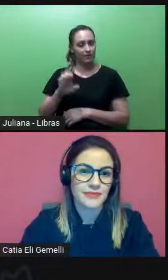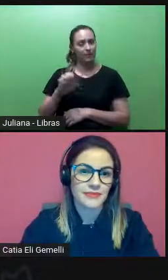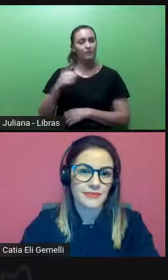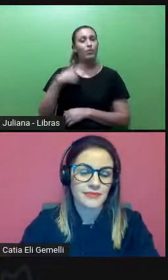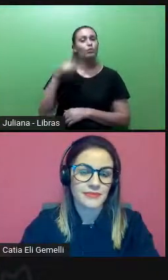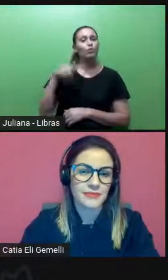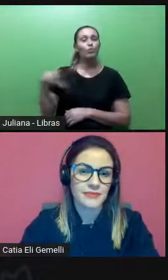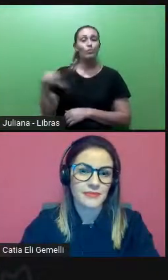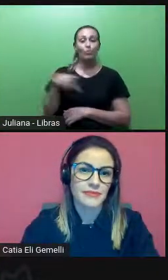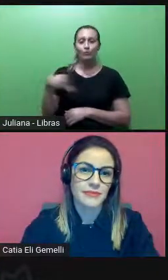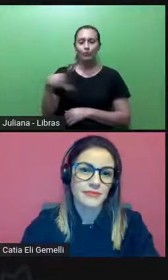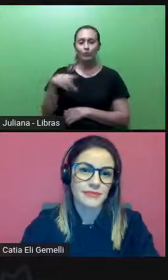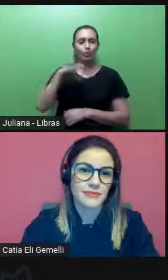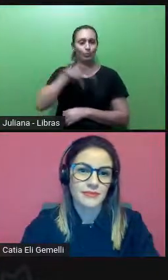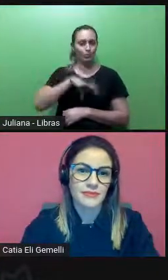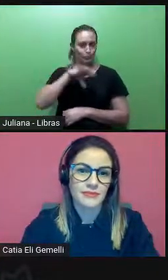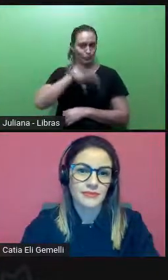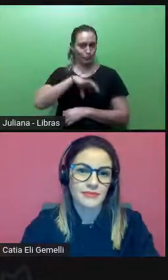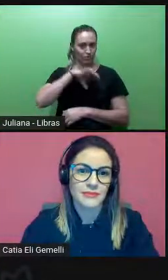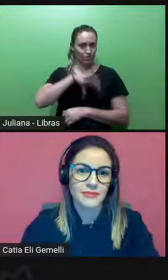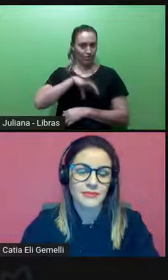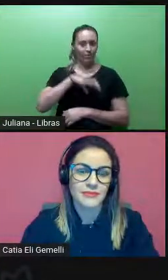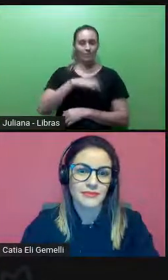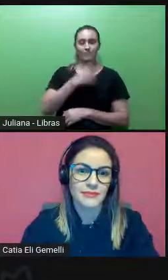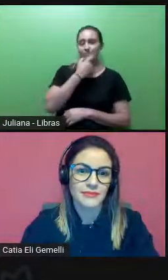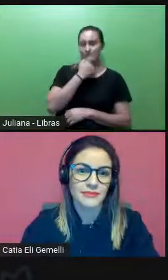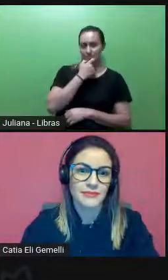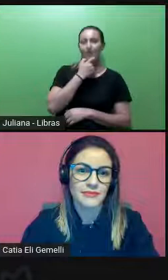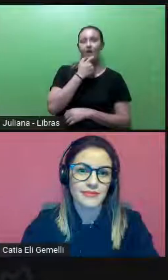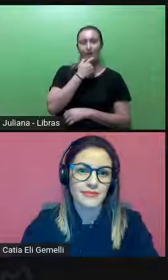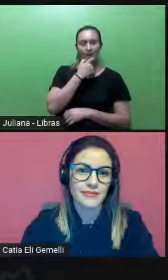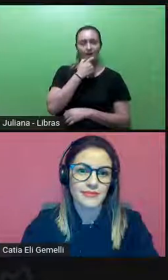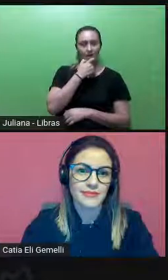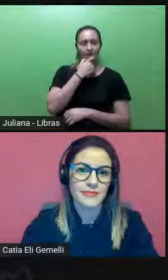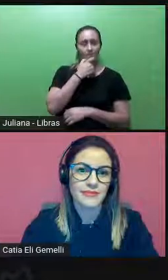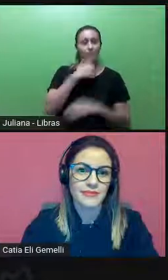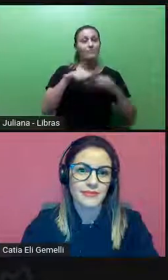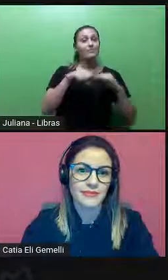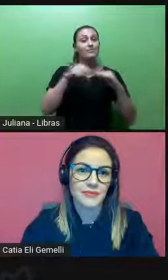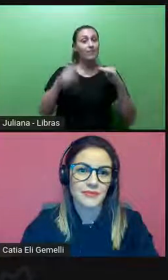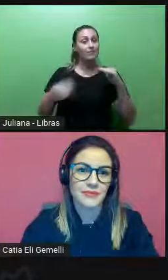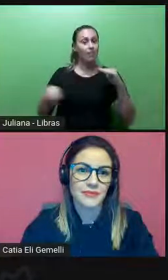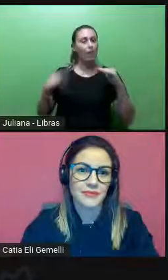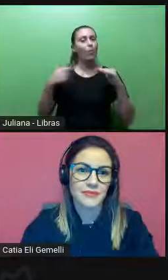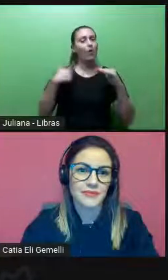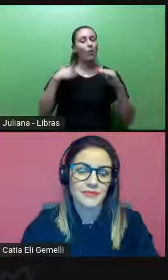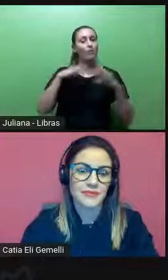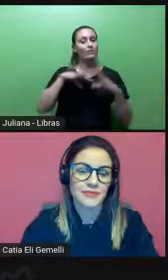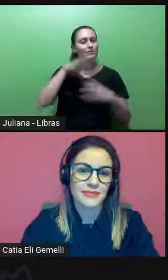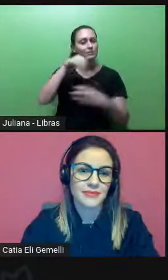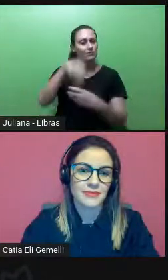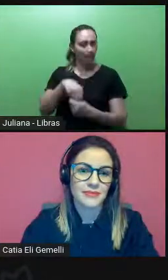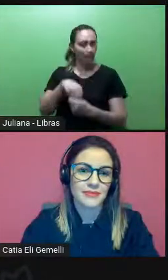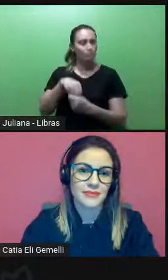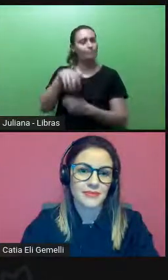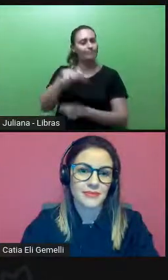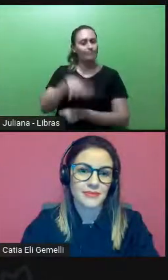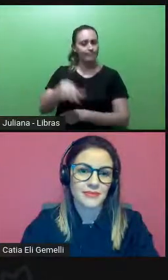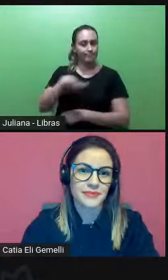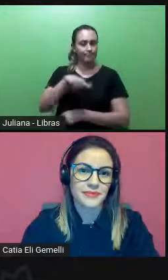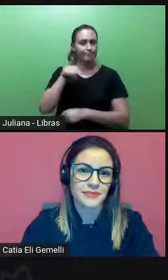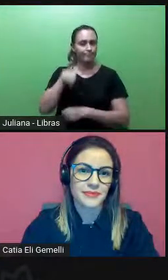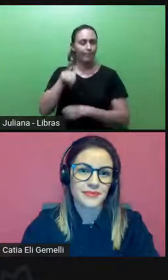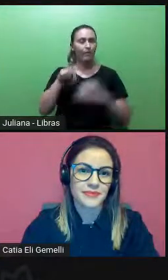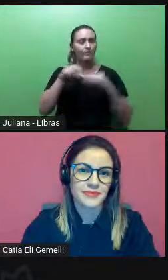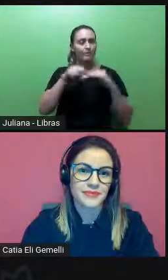inglês do IFRS Campo Sertão. E eu faço parte do NEPTIS do Campo Sertão também. Então, eu começo